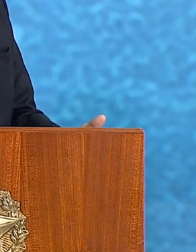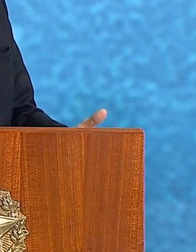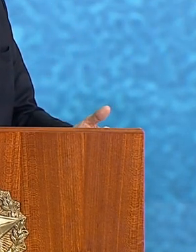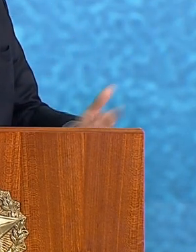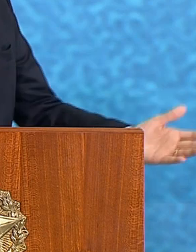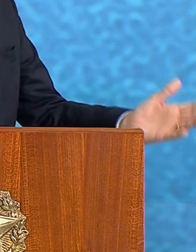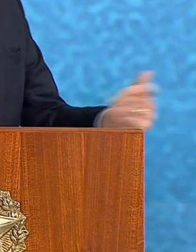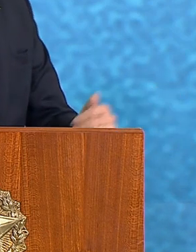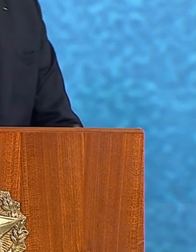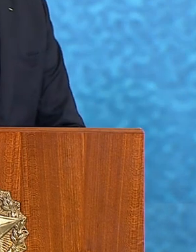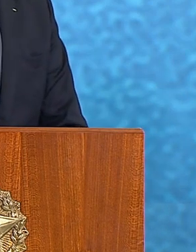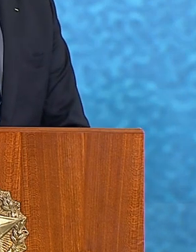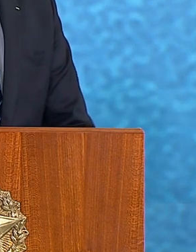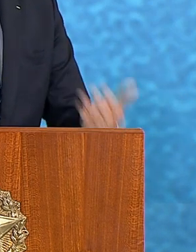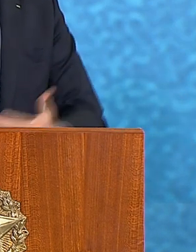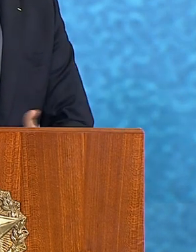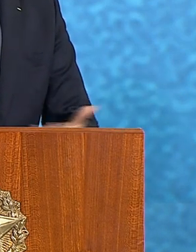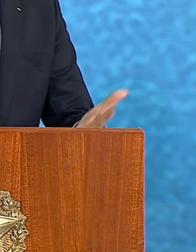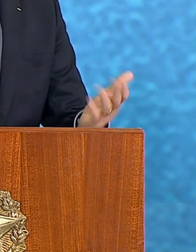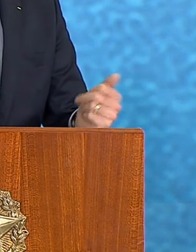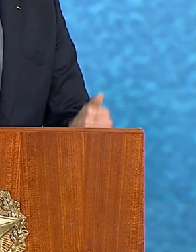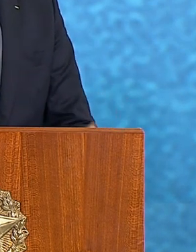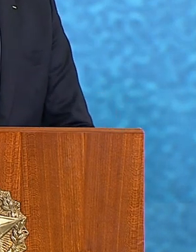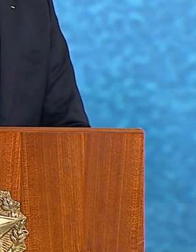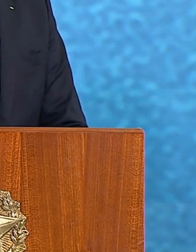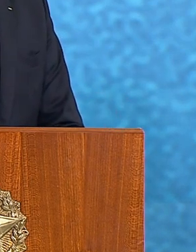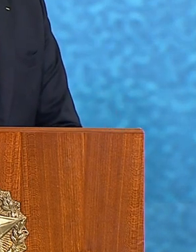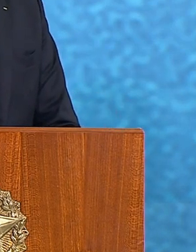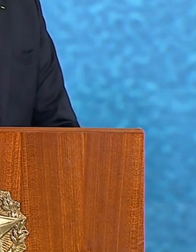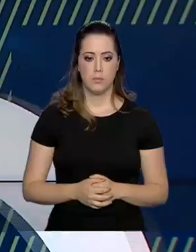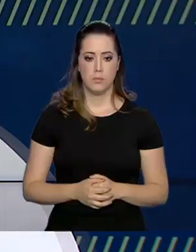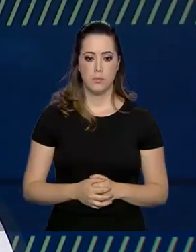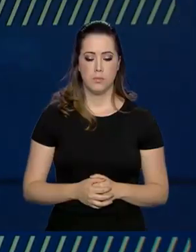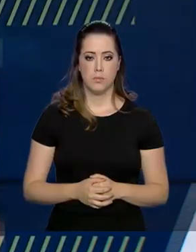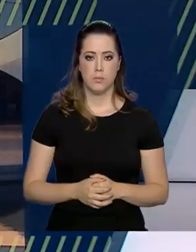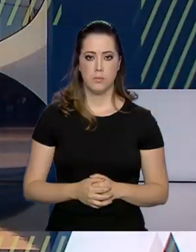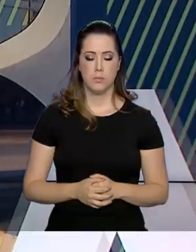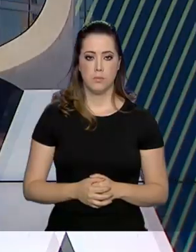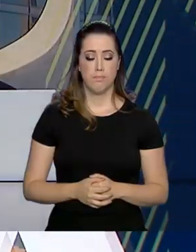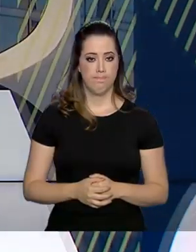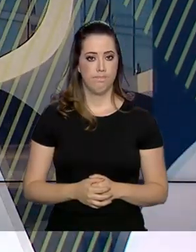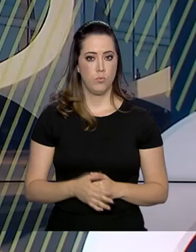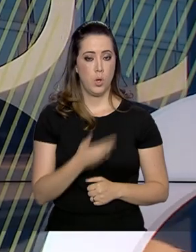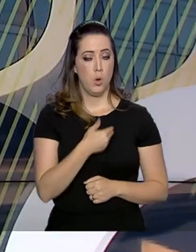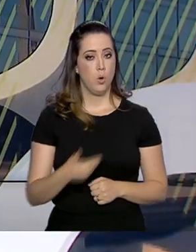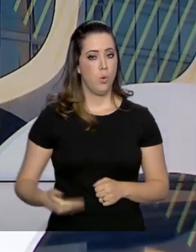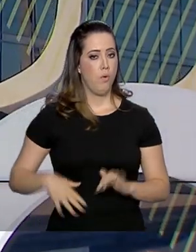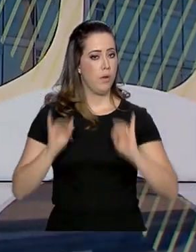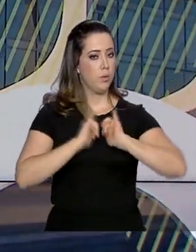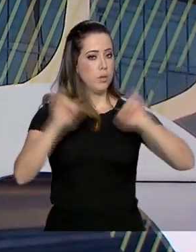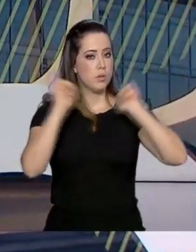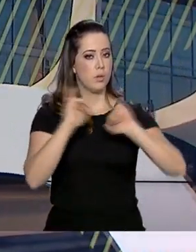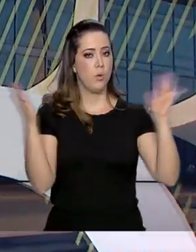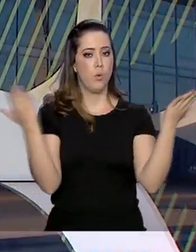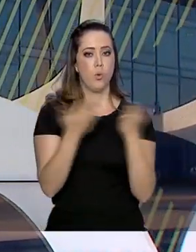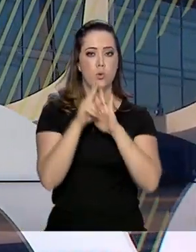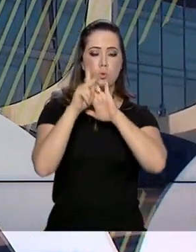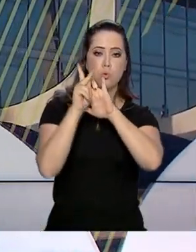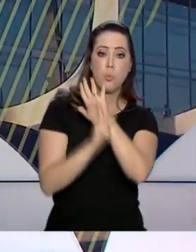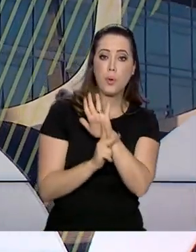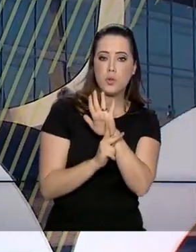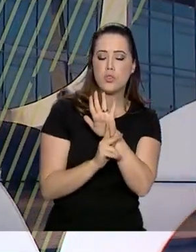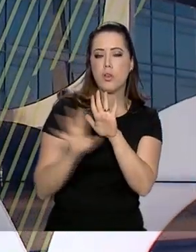pelos marginais e não pelo cidadão de bem. O governo lançou hoje o projeto